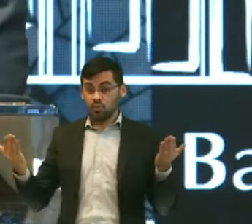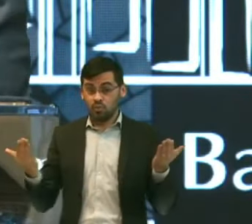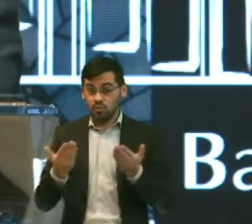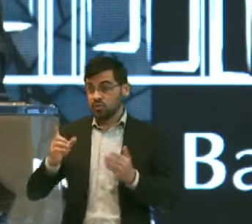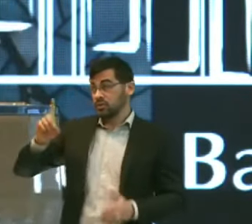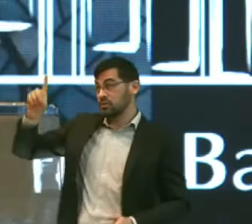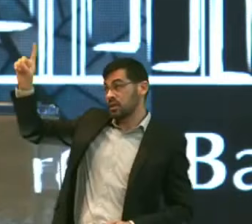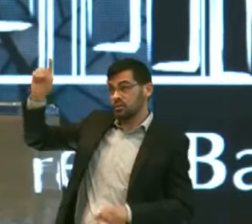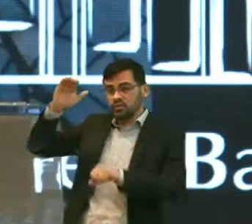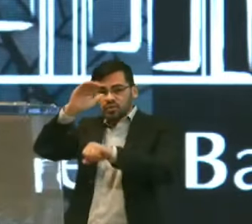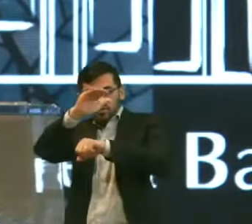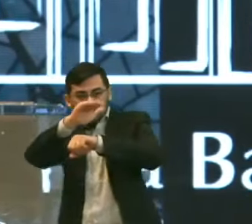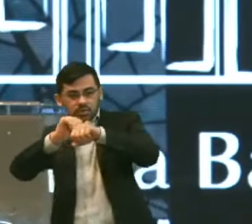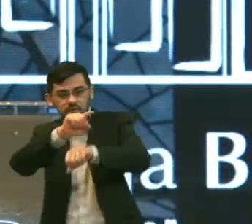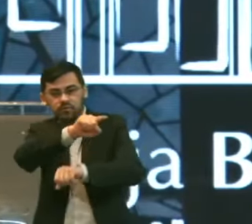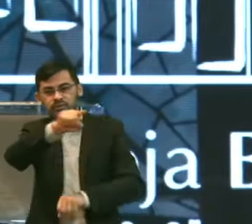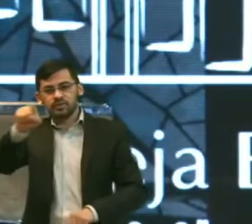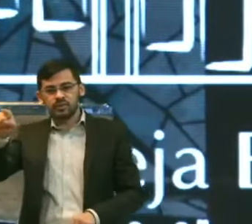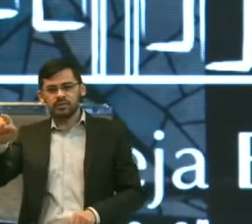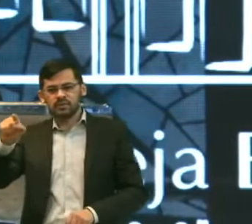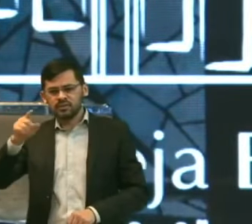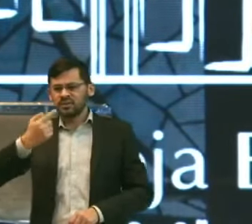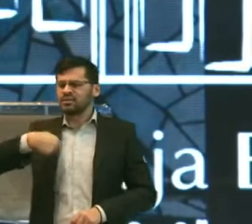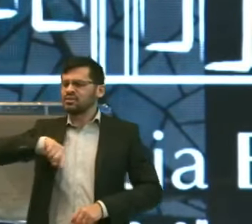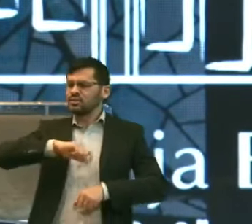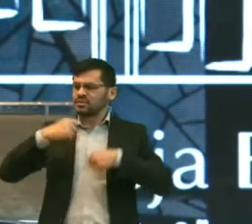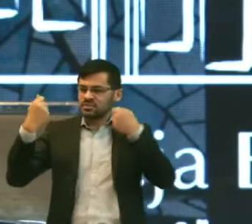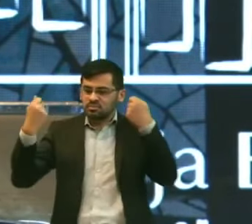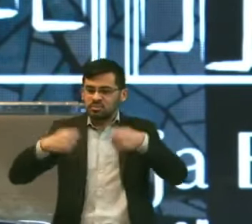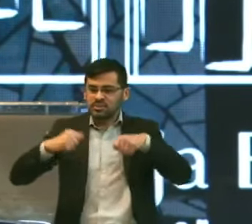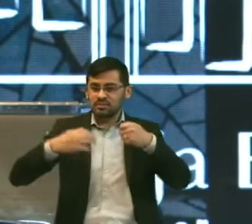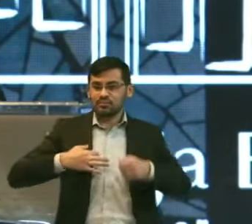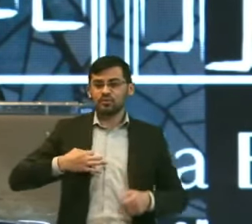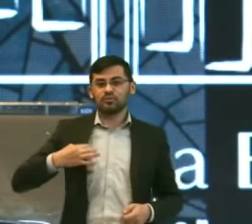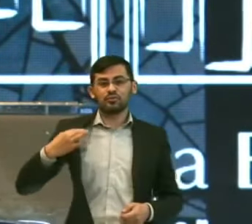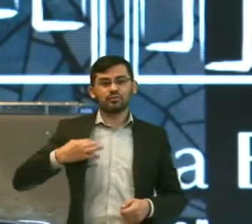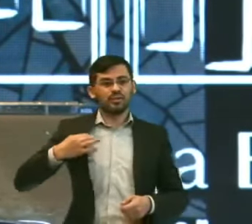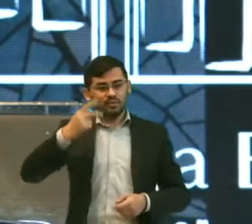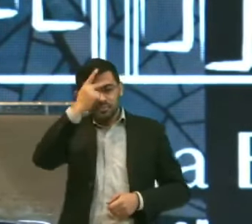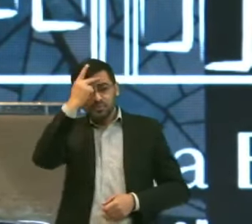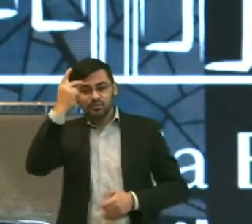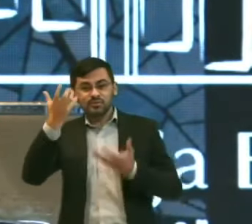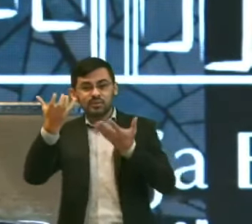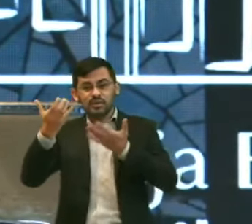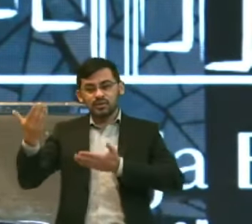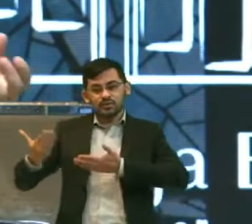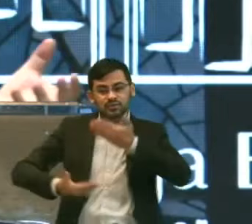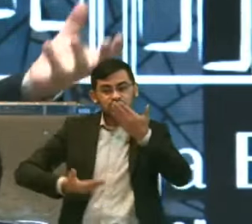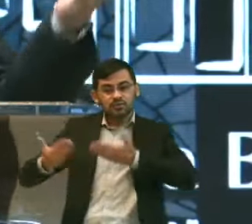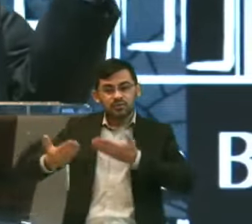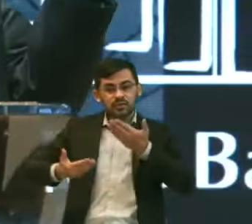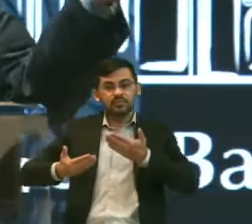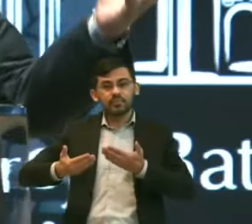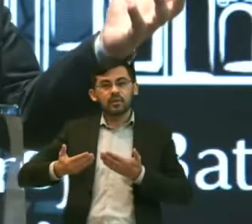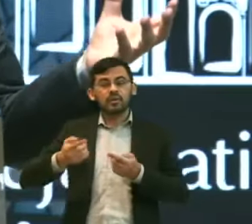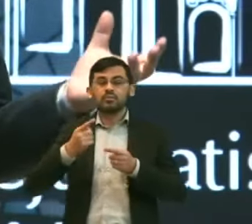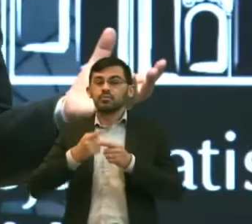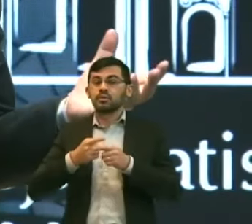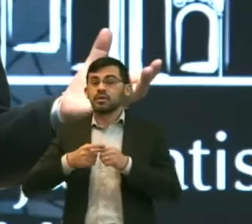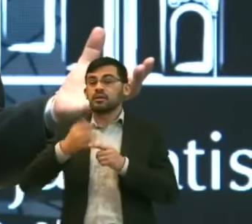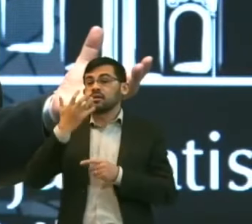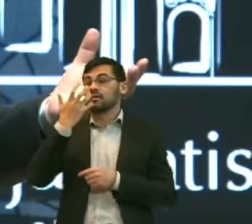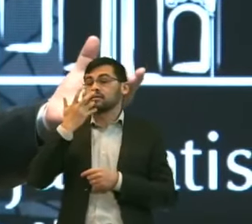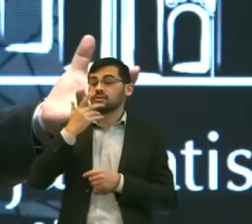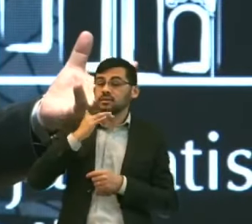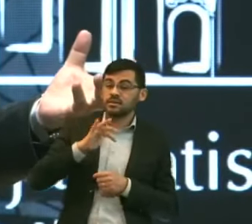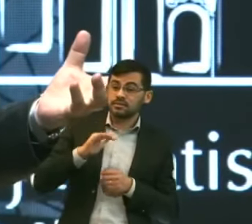Nós precisamos De voluntários Gente Gente boa Gente que queira servir As crianças Estão voltando